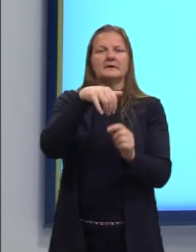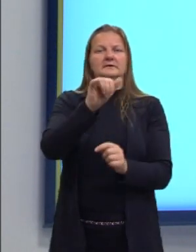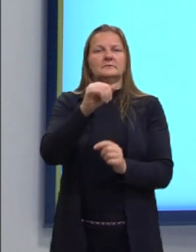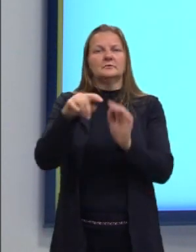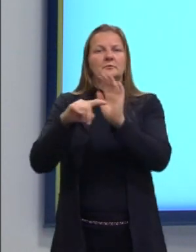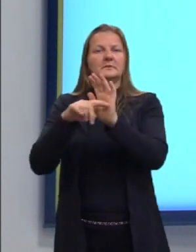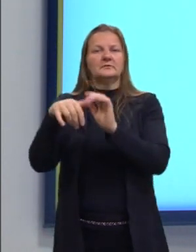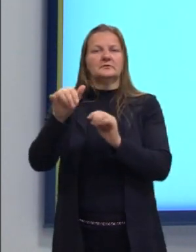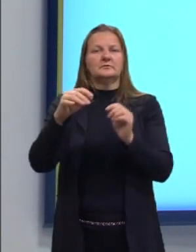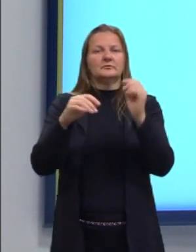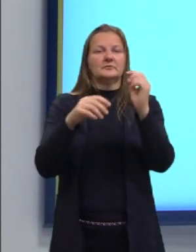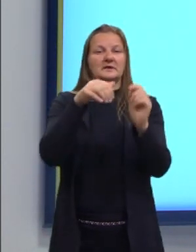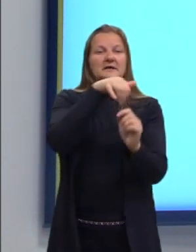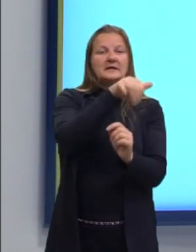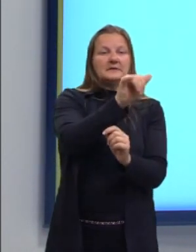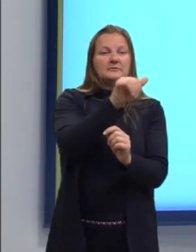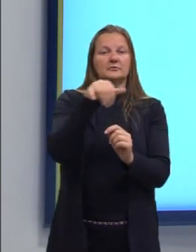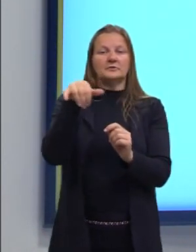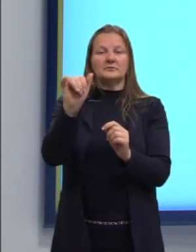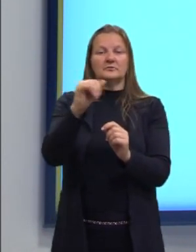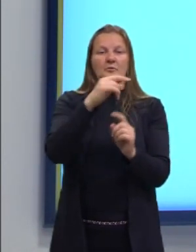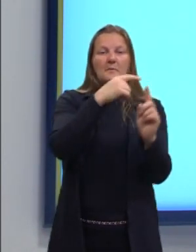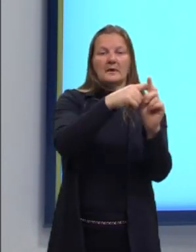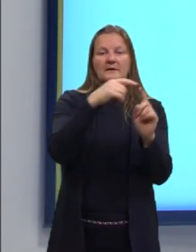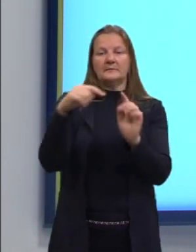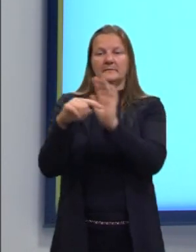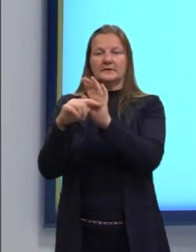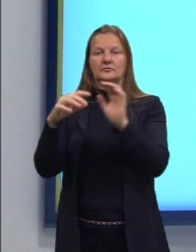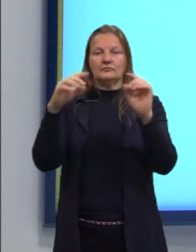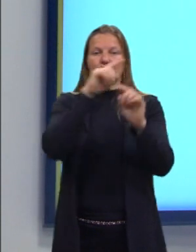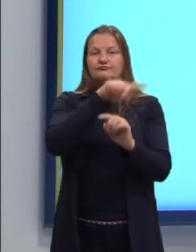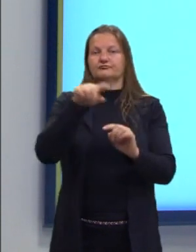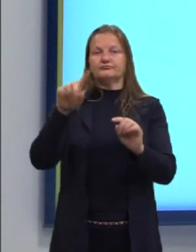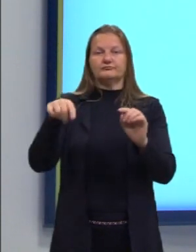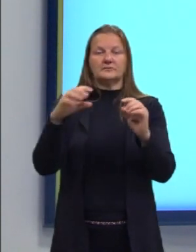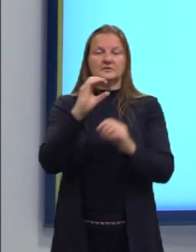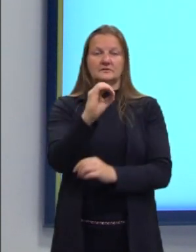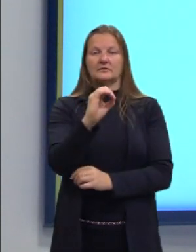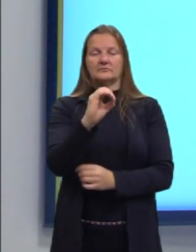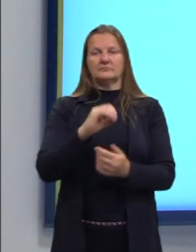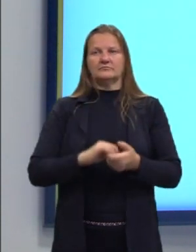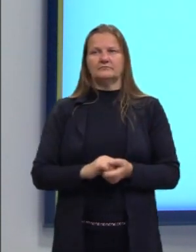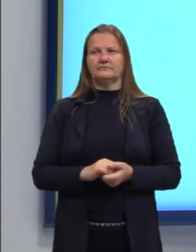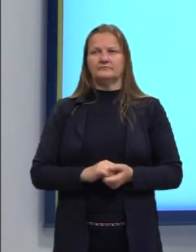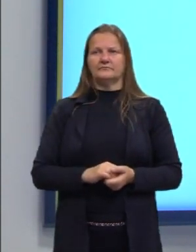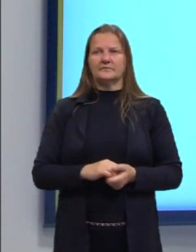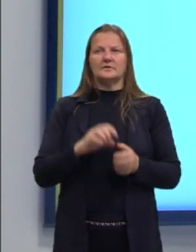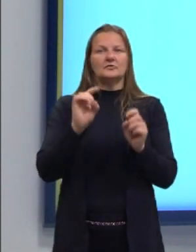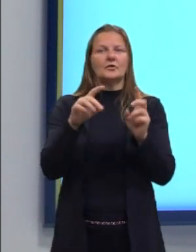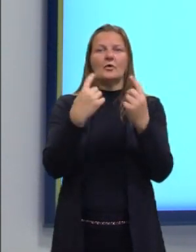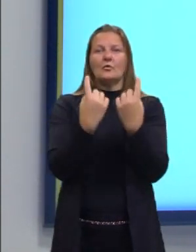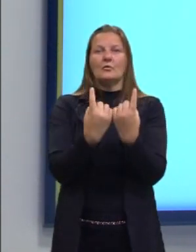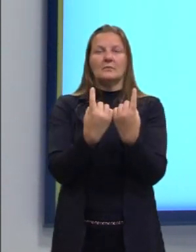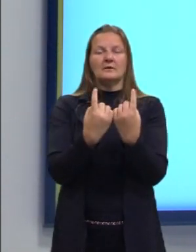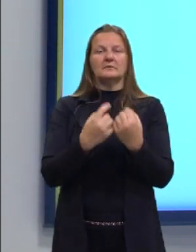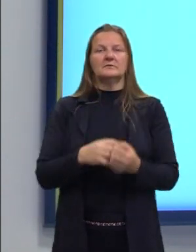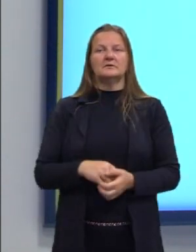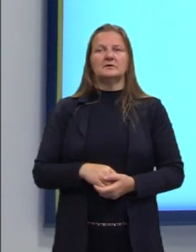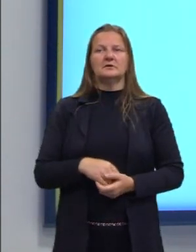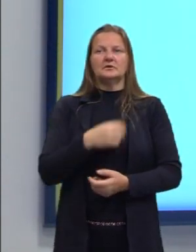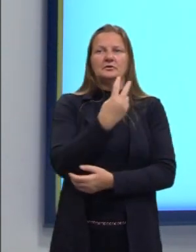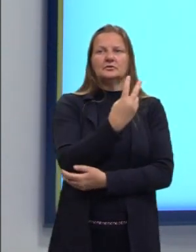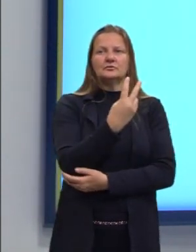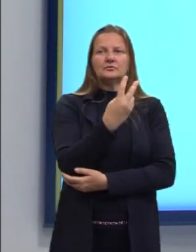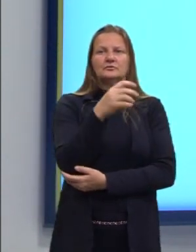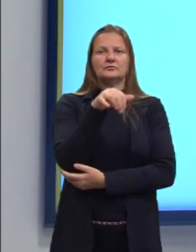Y? Dá zero. E aí, como o Y dá zero, passa a ter somente uma incógnita, o valor do